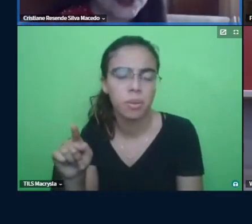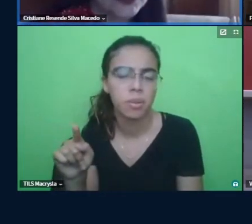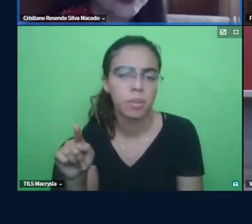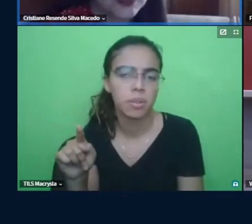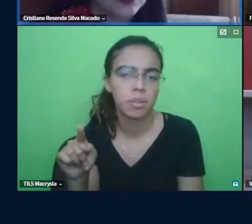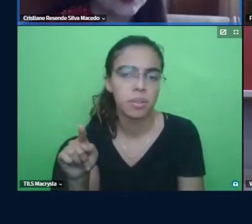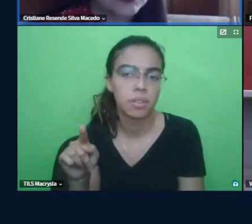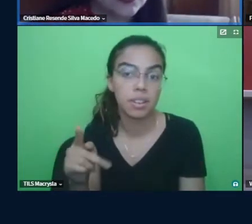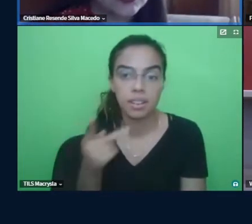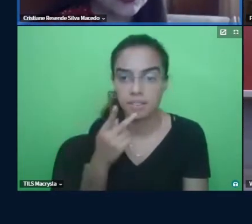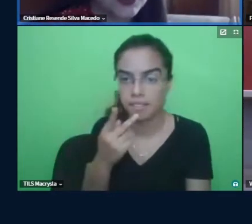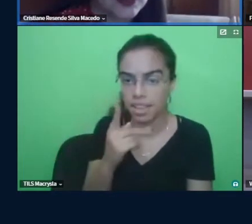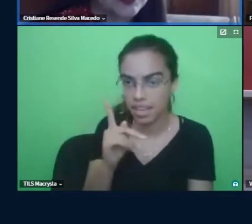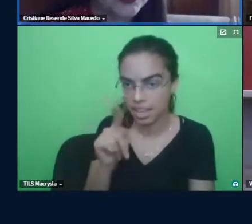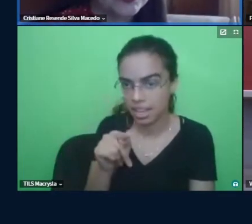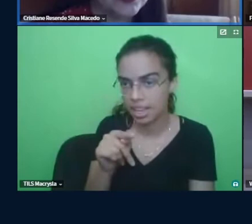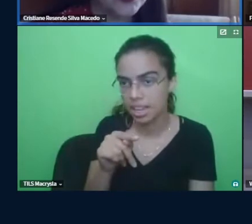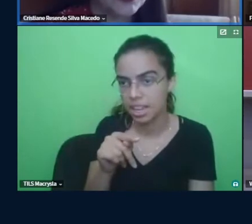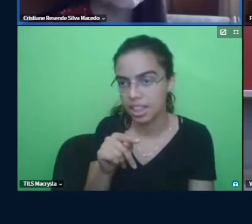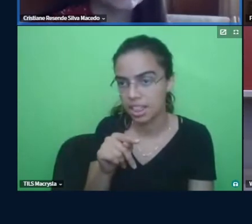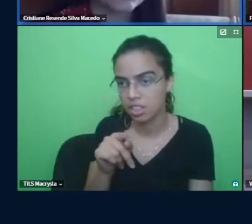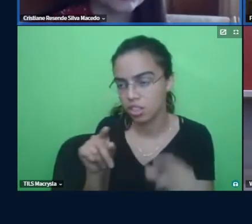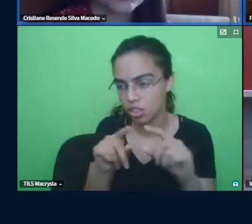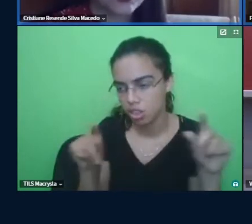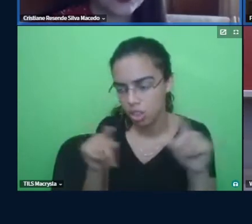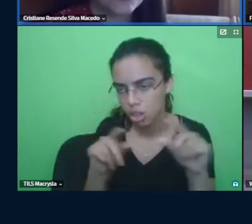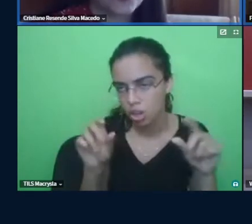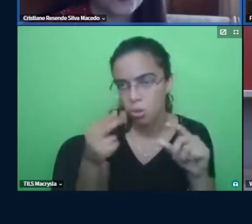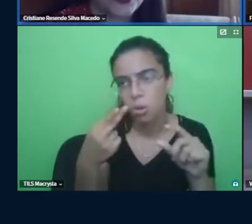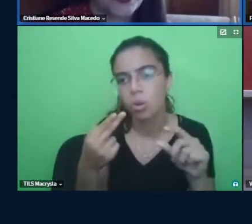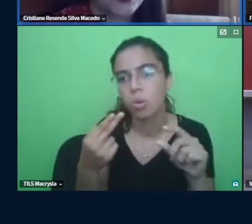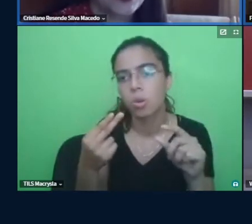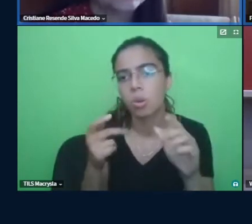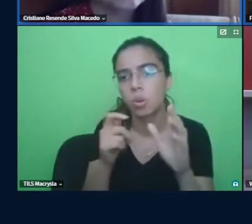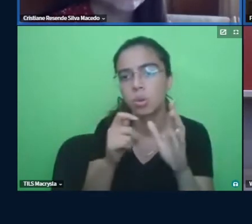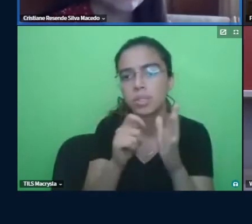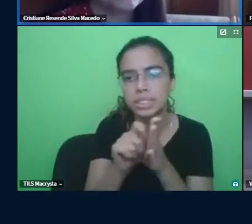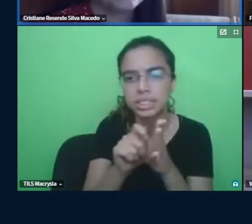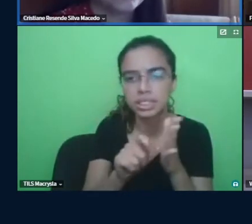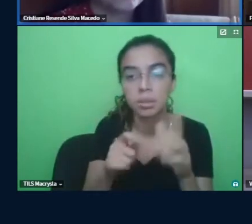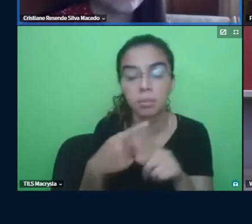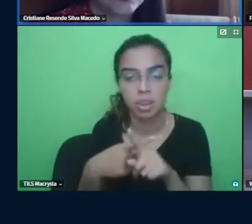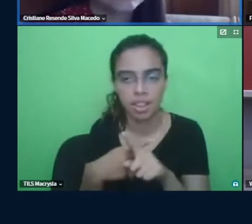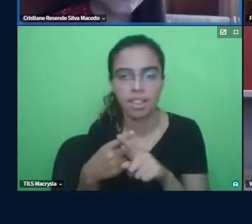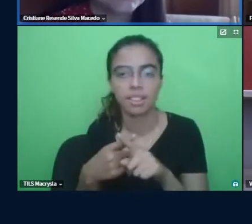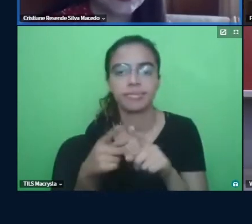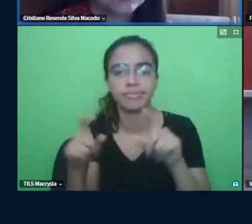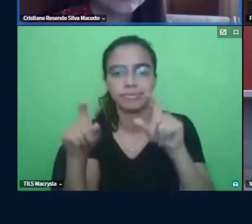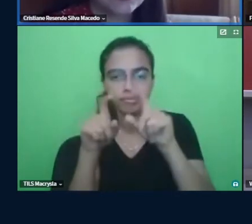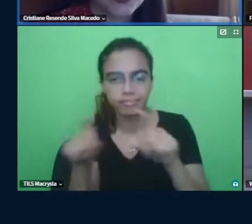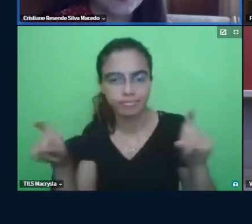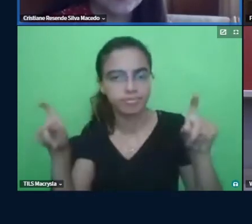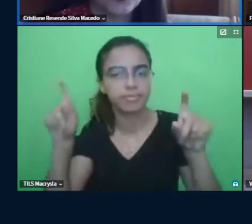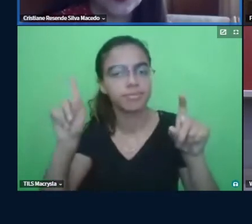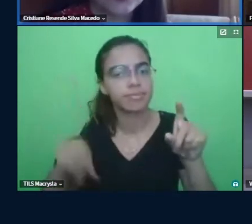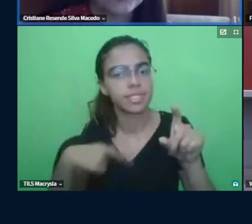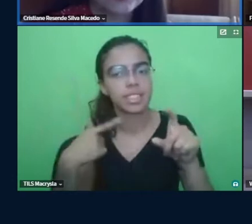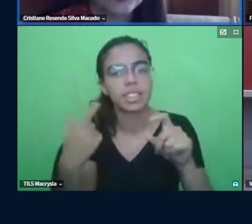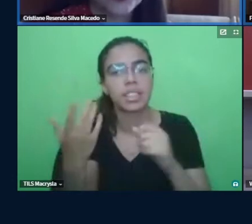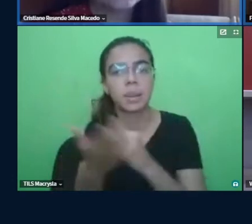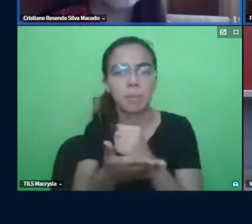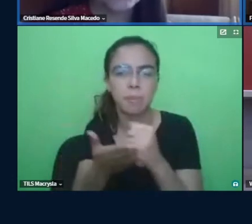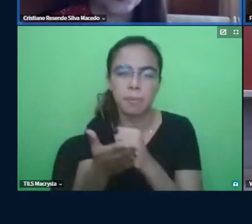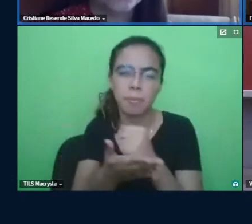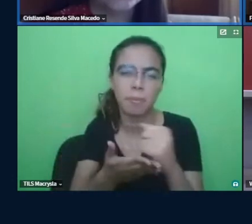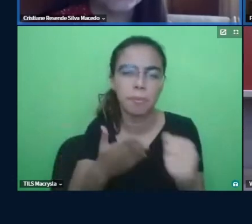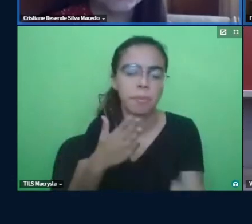transcrições ou das notas de campo porque as notas de campo elas são foram falas baseadas na minha memória